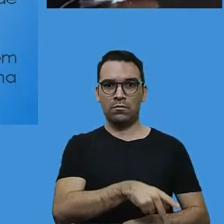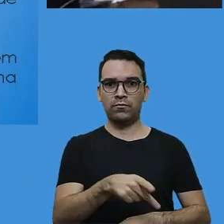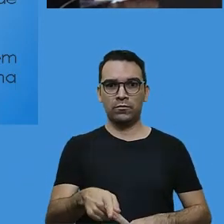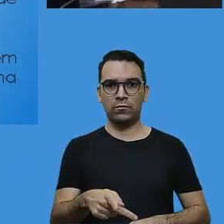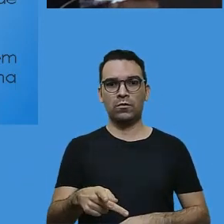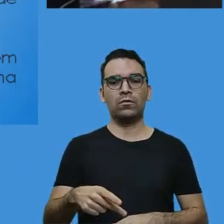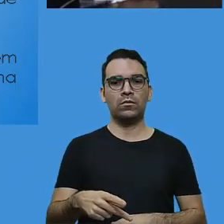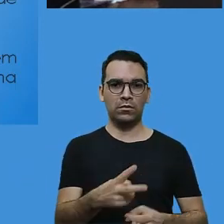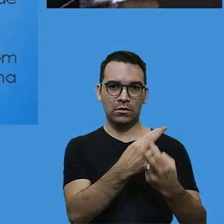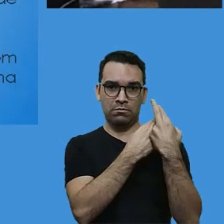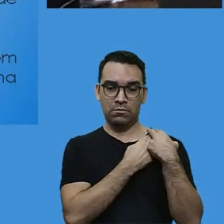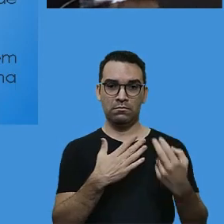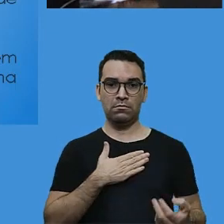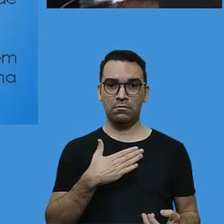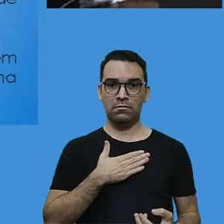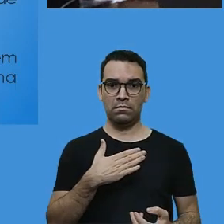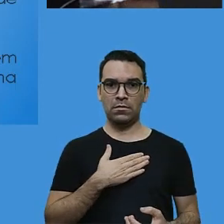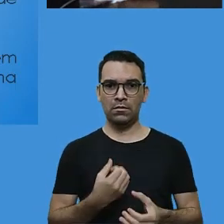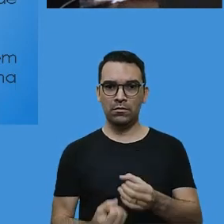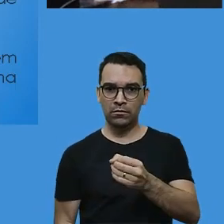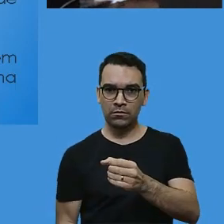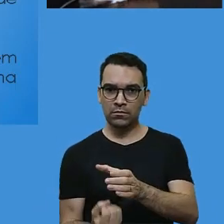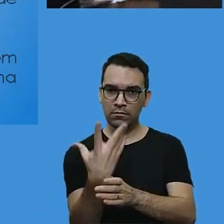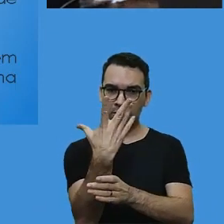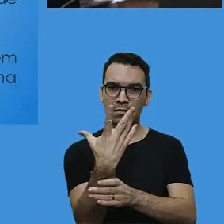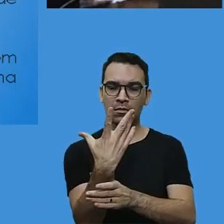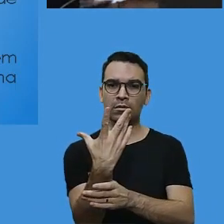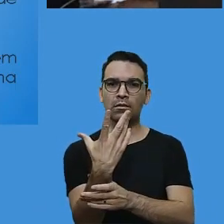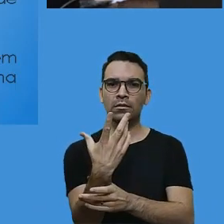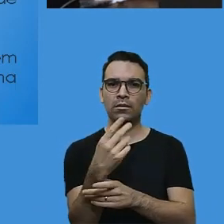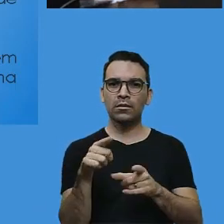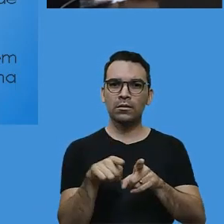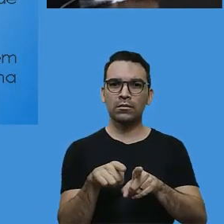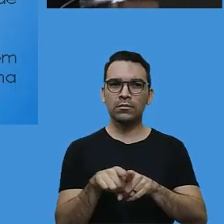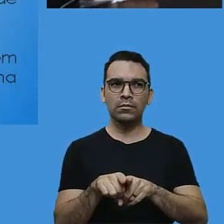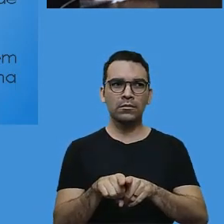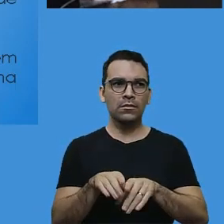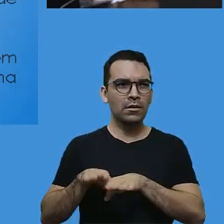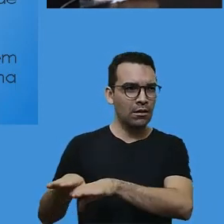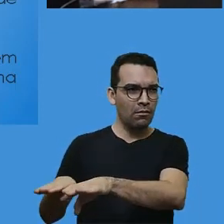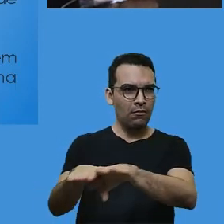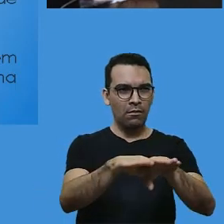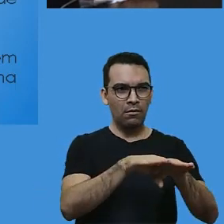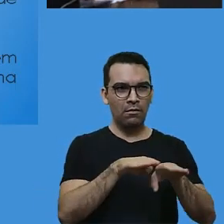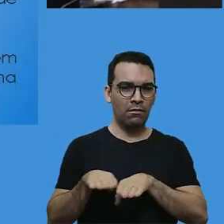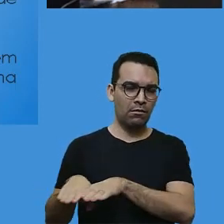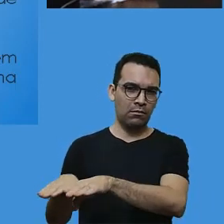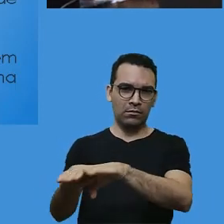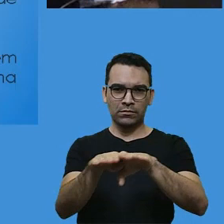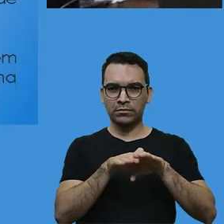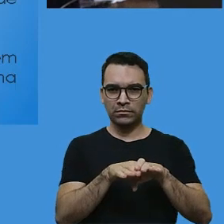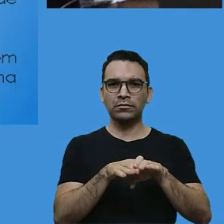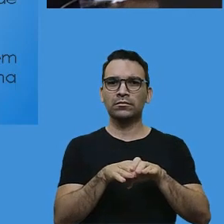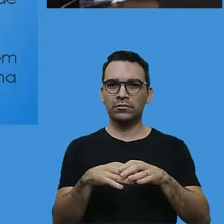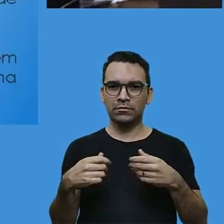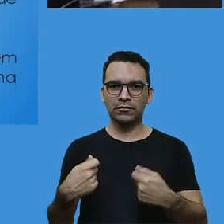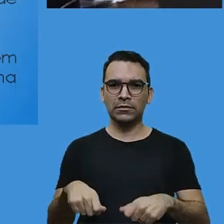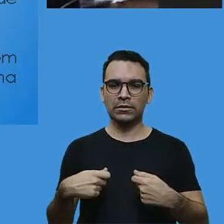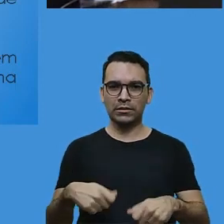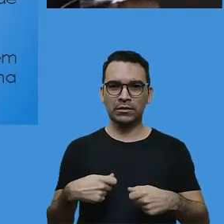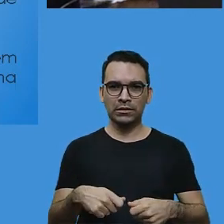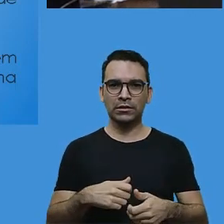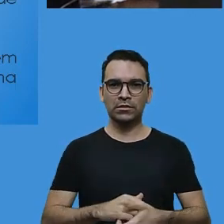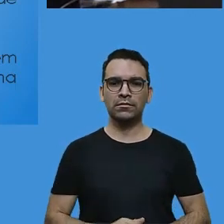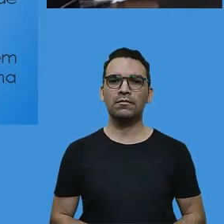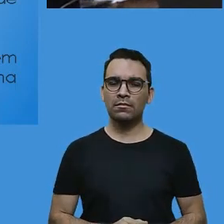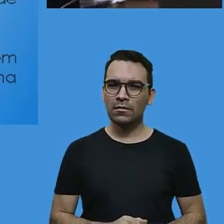Buscando sempre a equidade. O que é a equidade? É tratar de forma diferente aqueles que não se